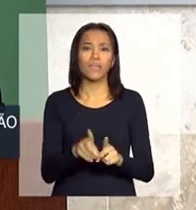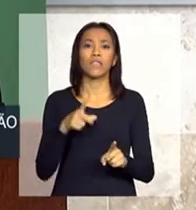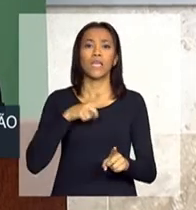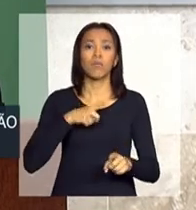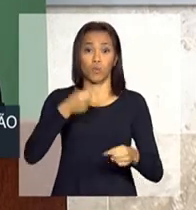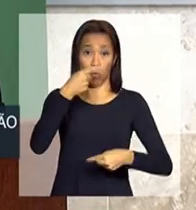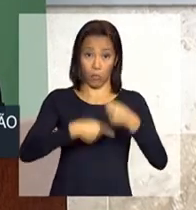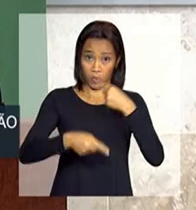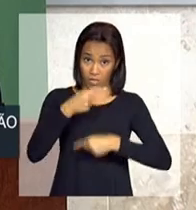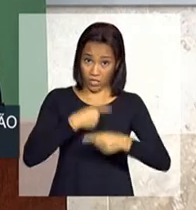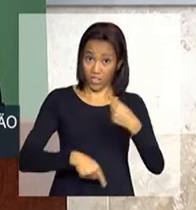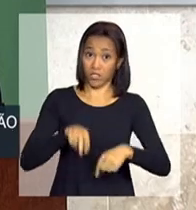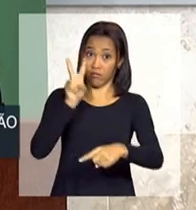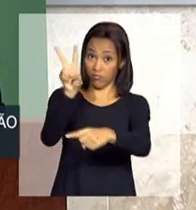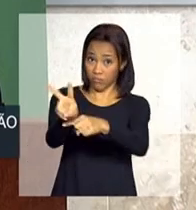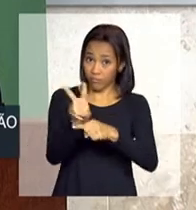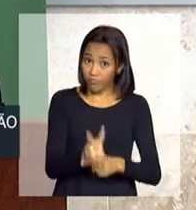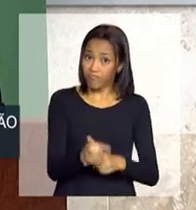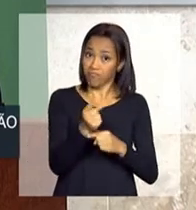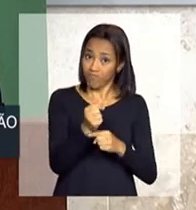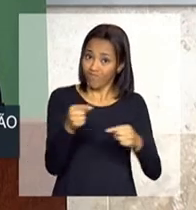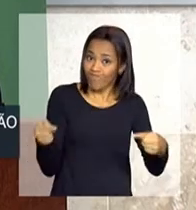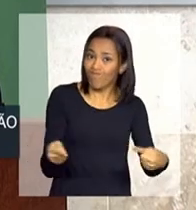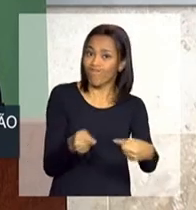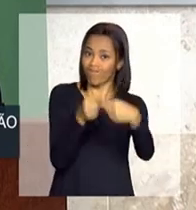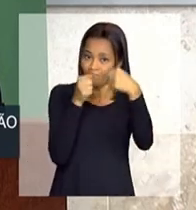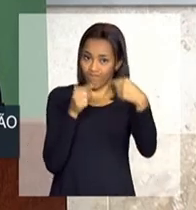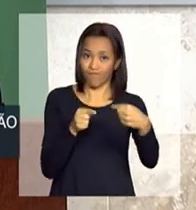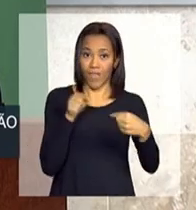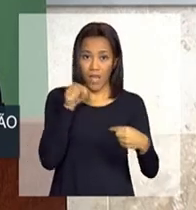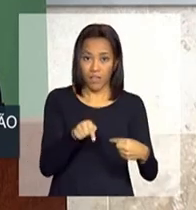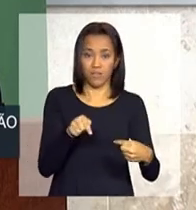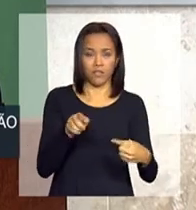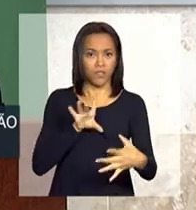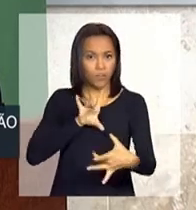de crédito adequada a esse processo.